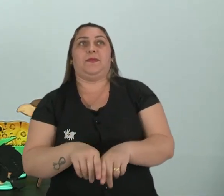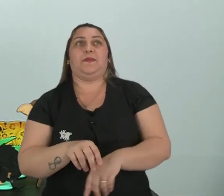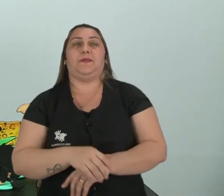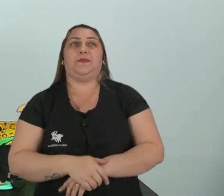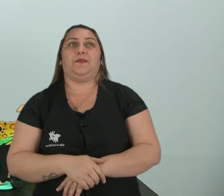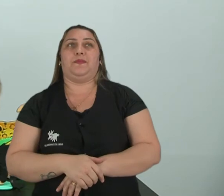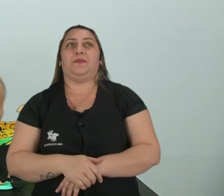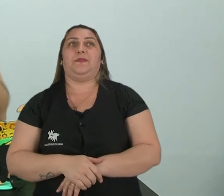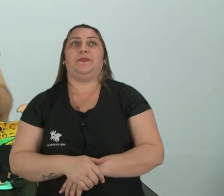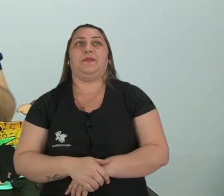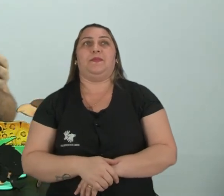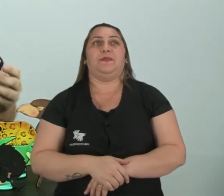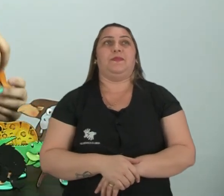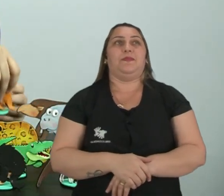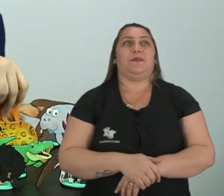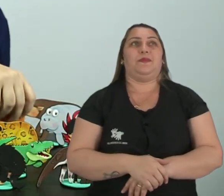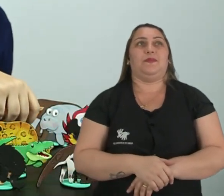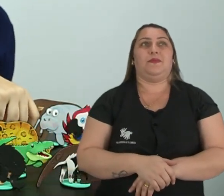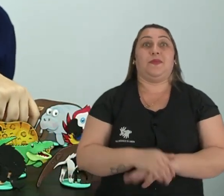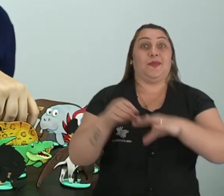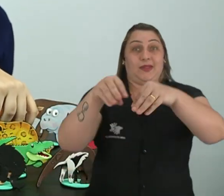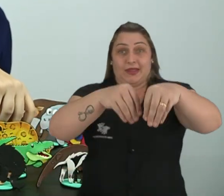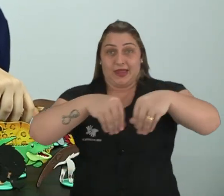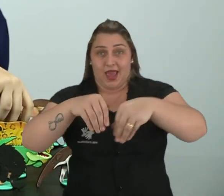mico-leão dourado, que é o quê?